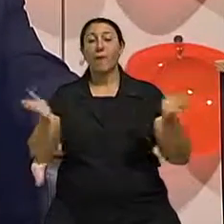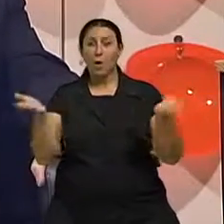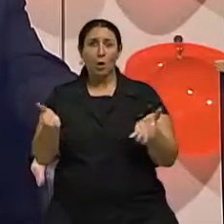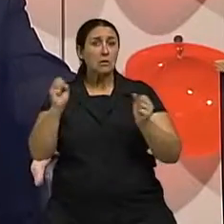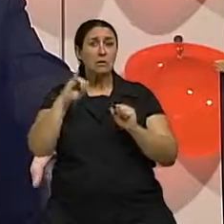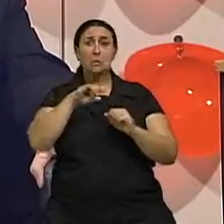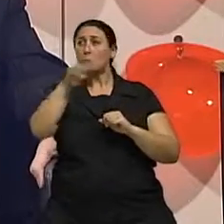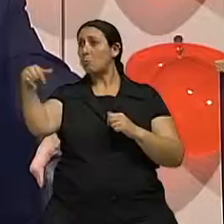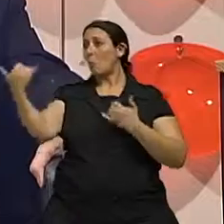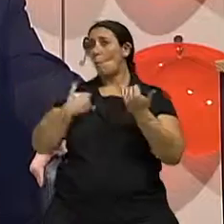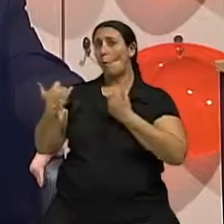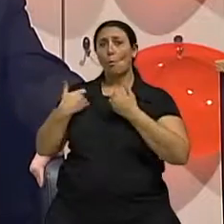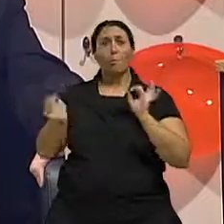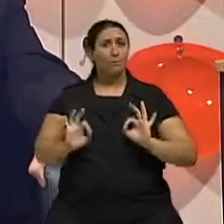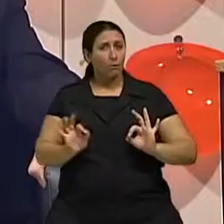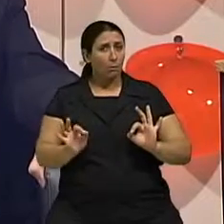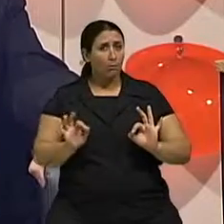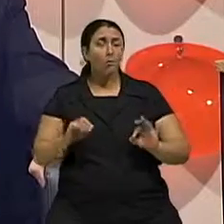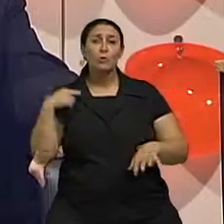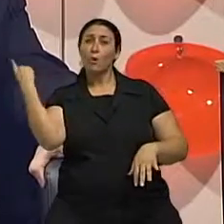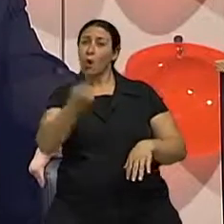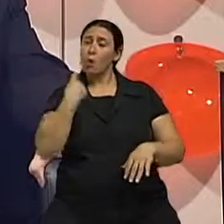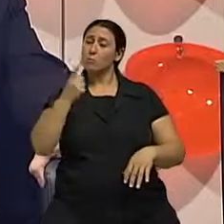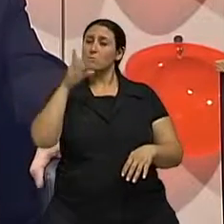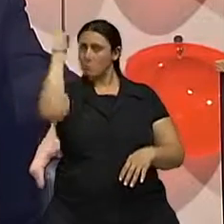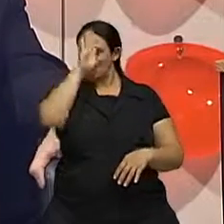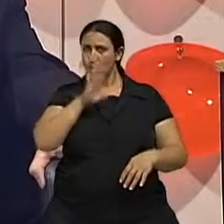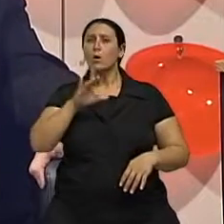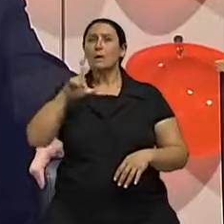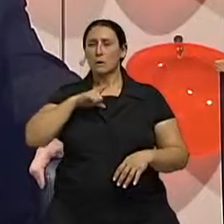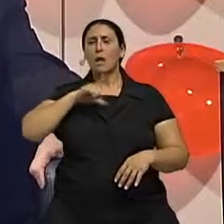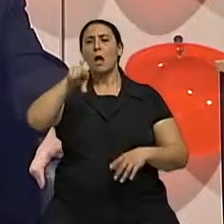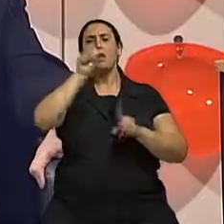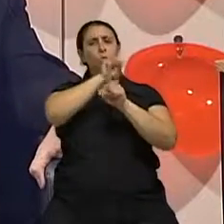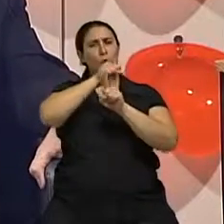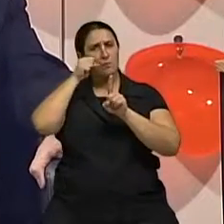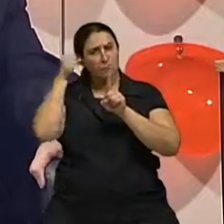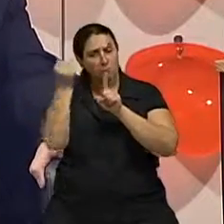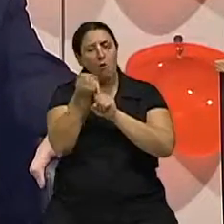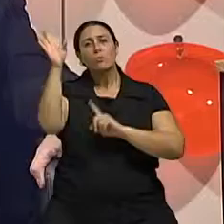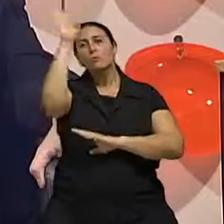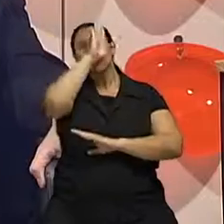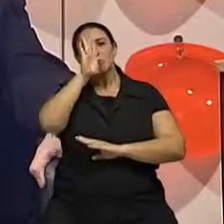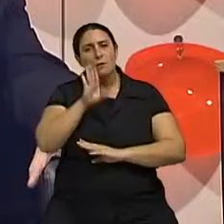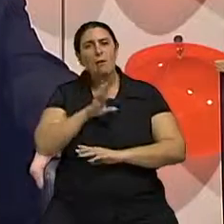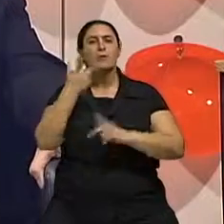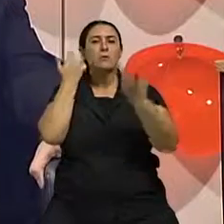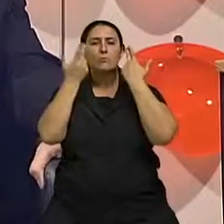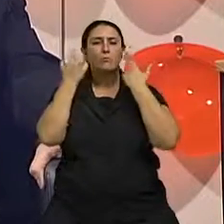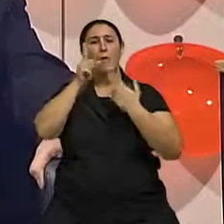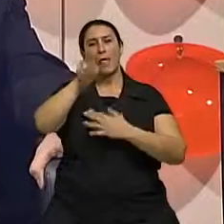não tem uma amiga, nós no Brasil temos um site que é da Sociedade Brasileira de Cirurgia Plástica, que é